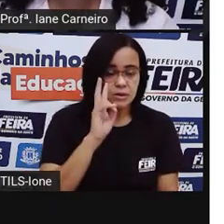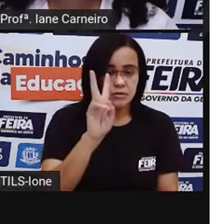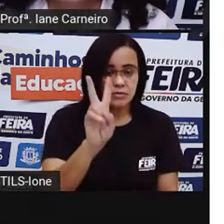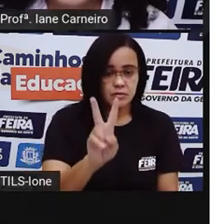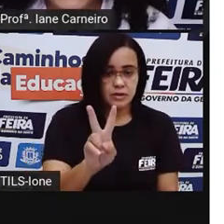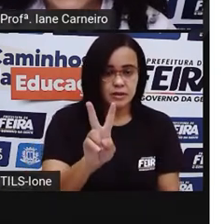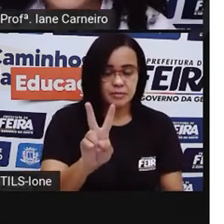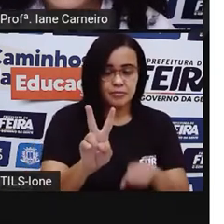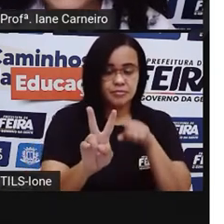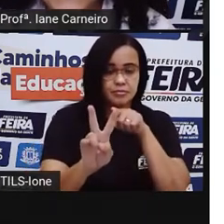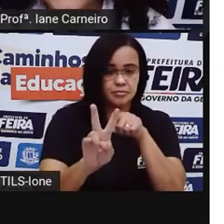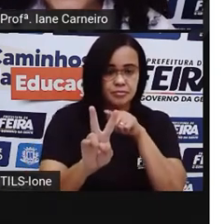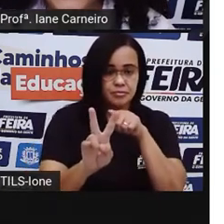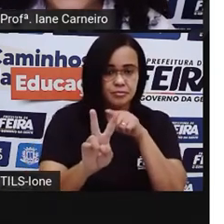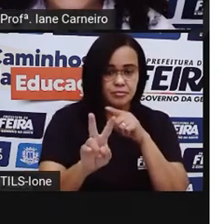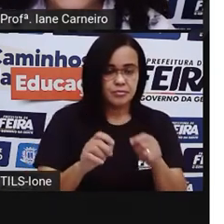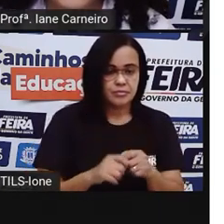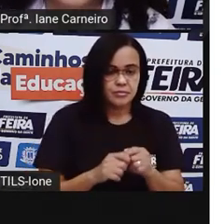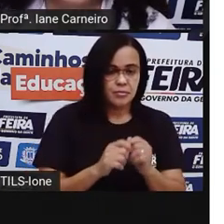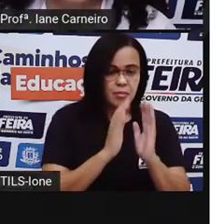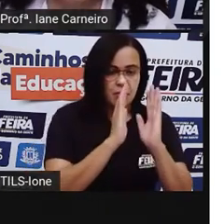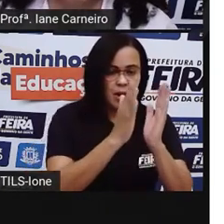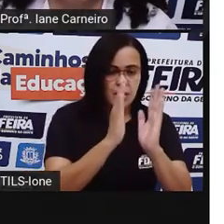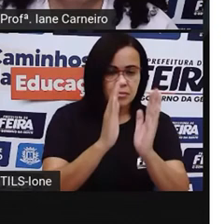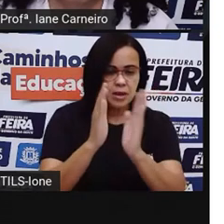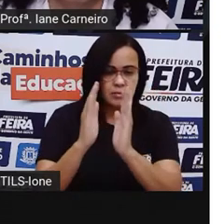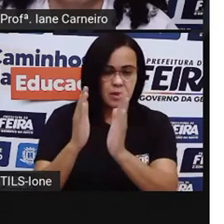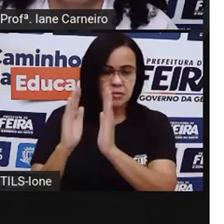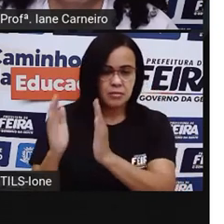a coordenada dessa criança aqui?